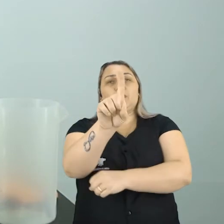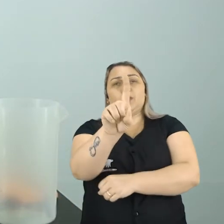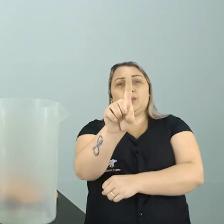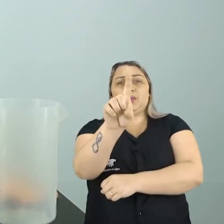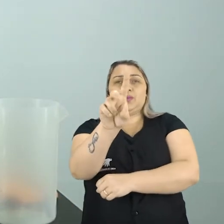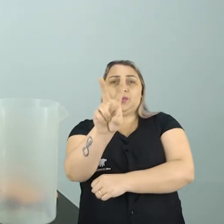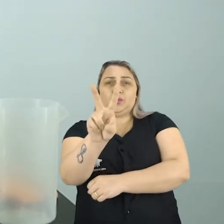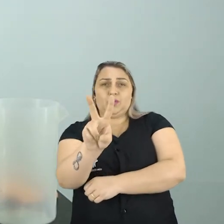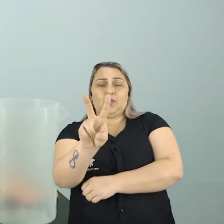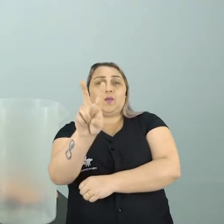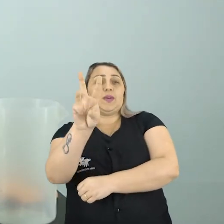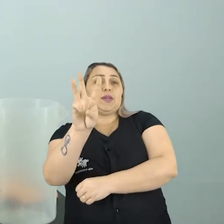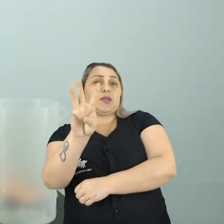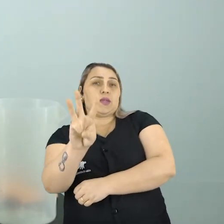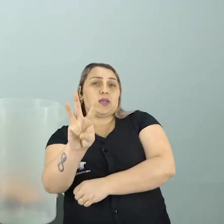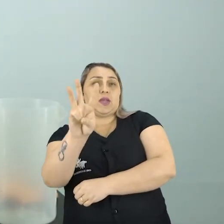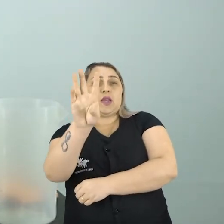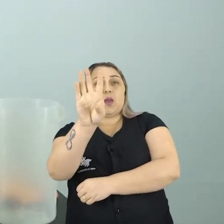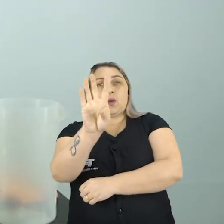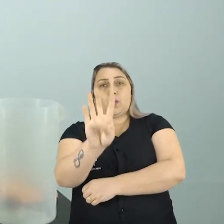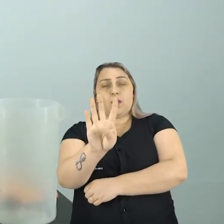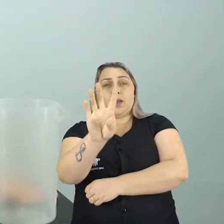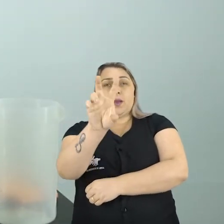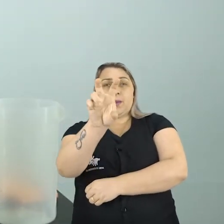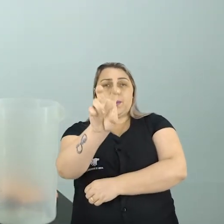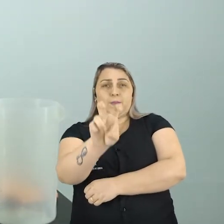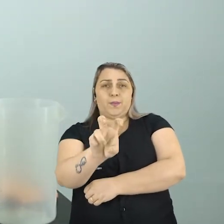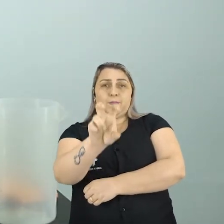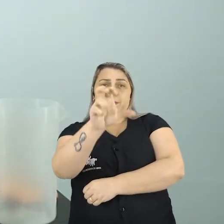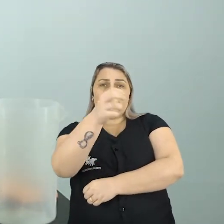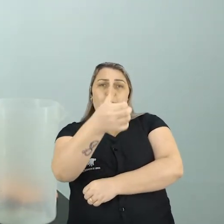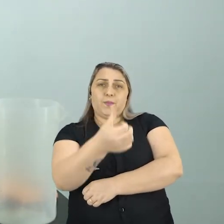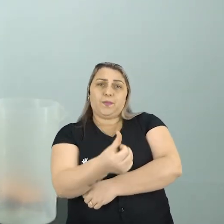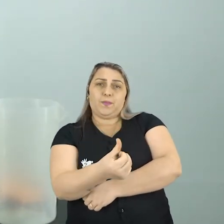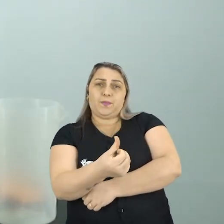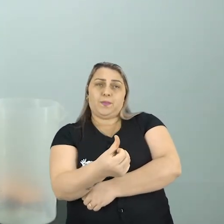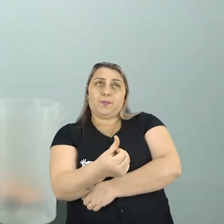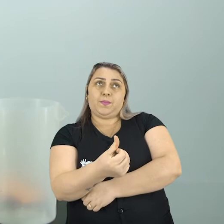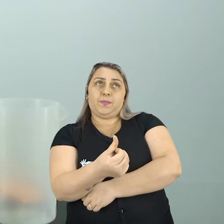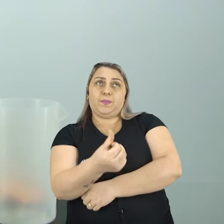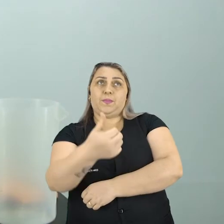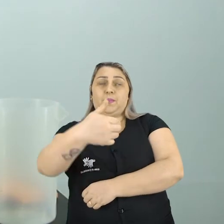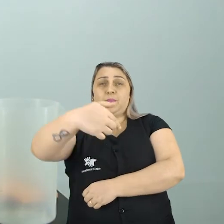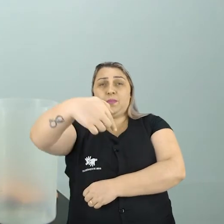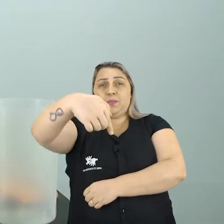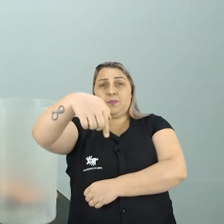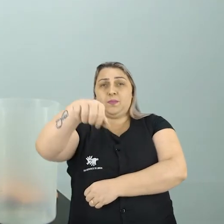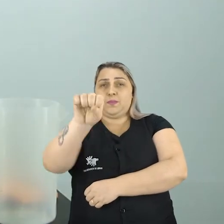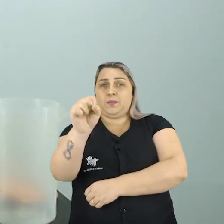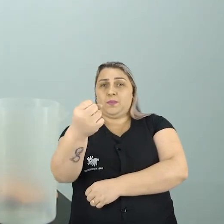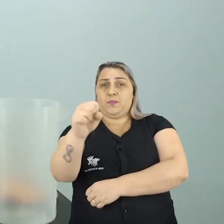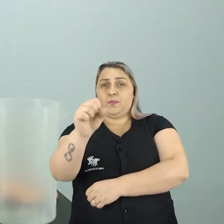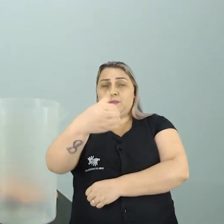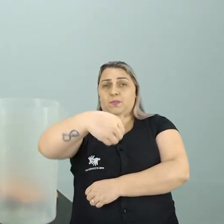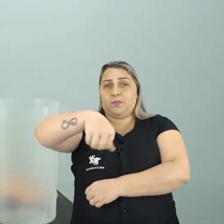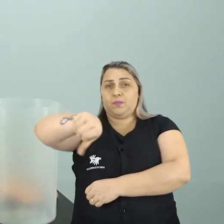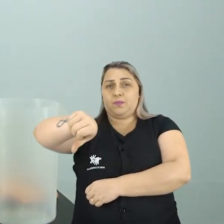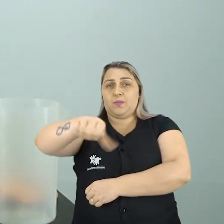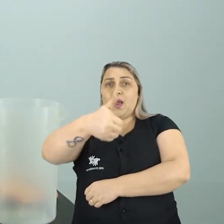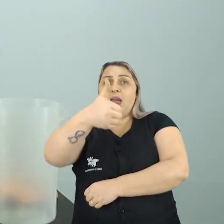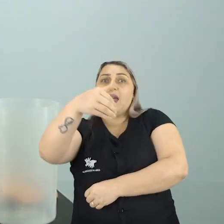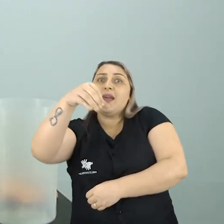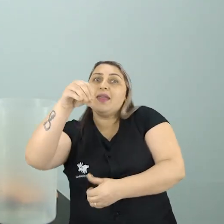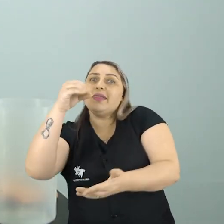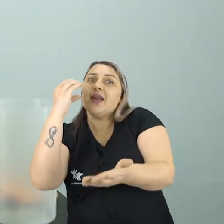1 1 2 3 4 5 6 7 8